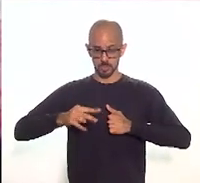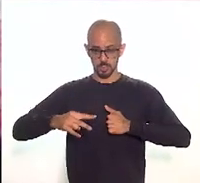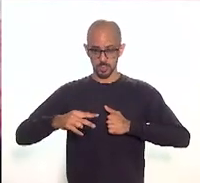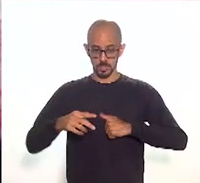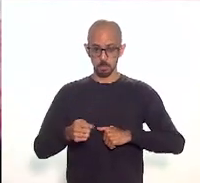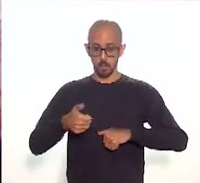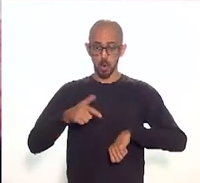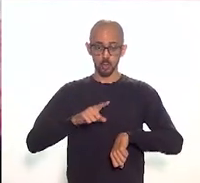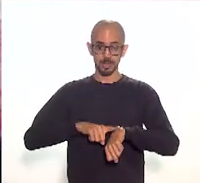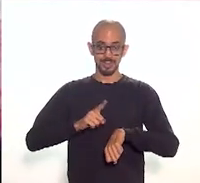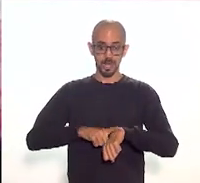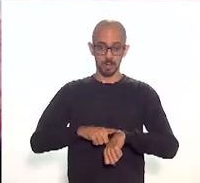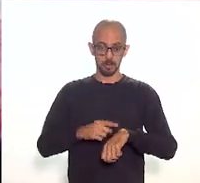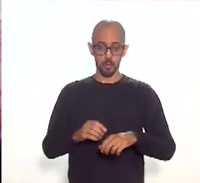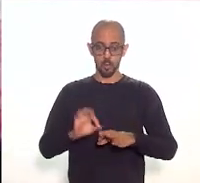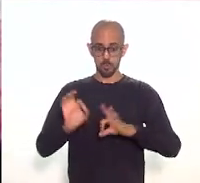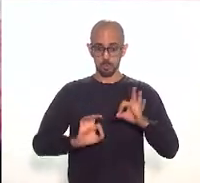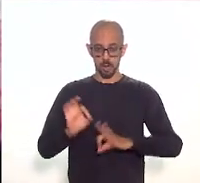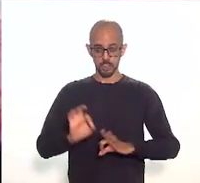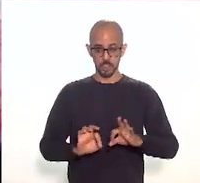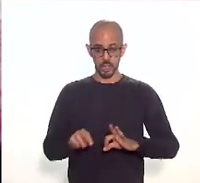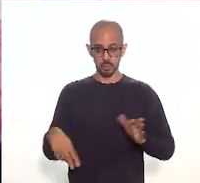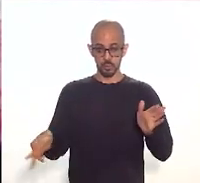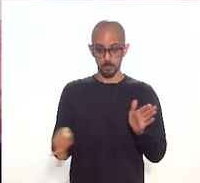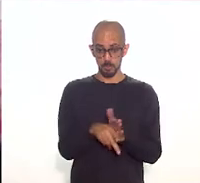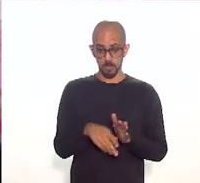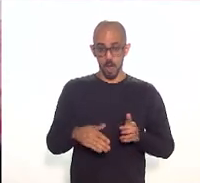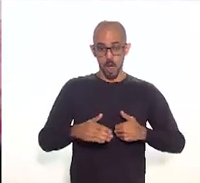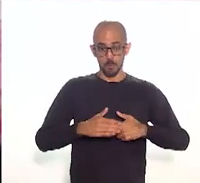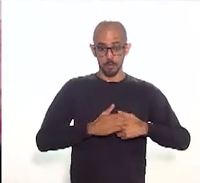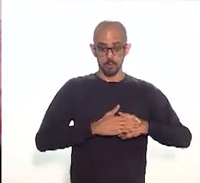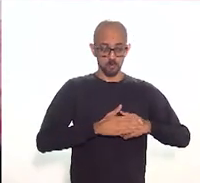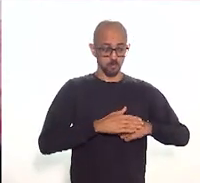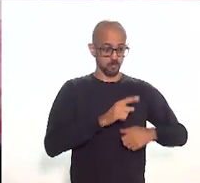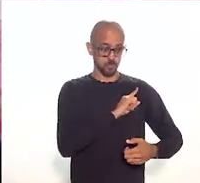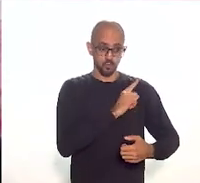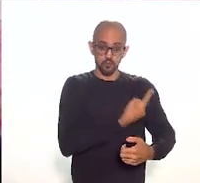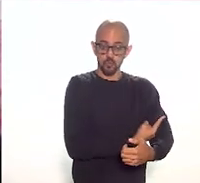projeto criado por iniciativa do Museu da República e suas forças de trabalho.